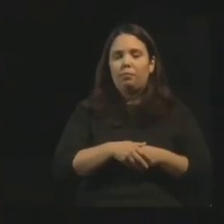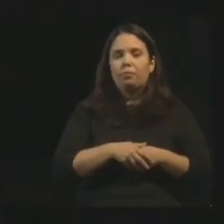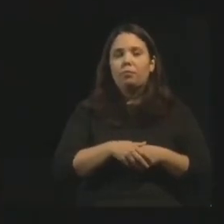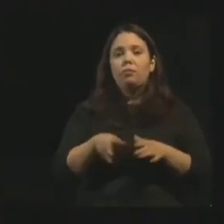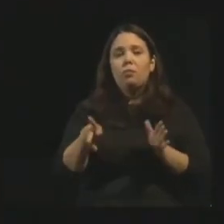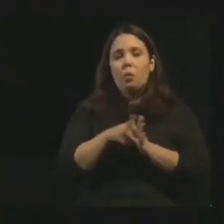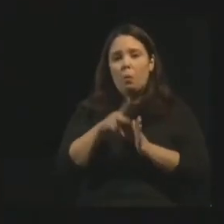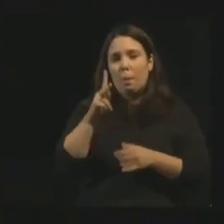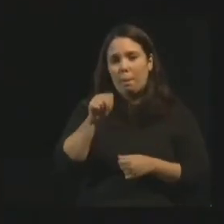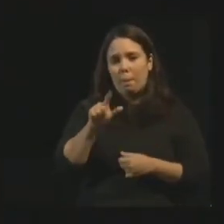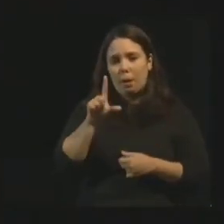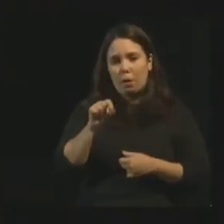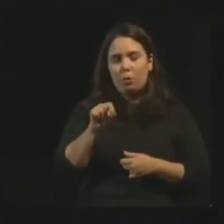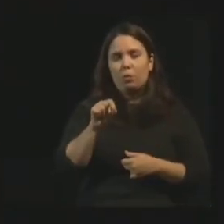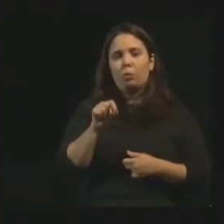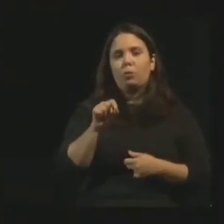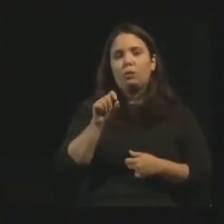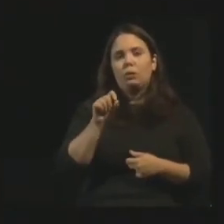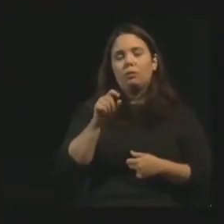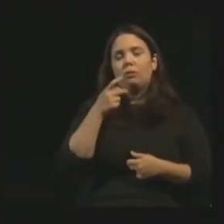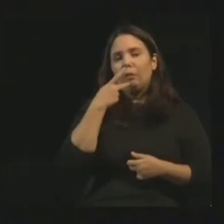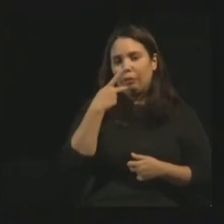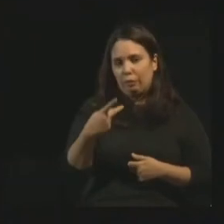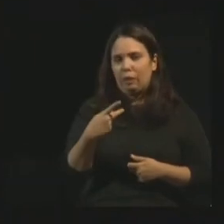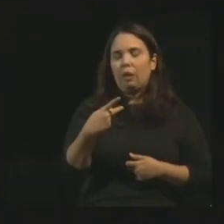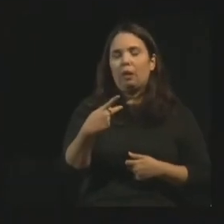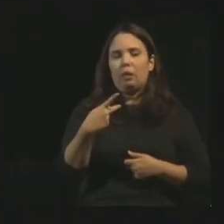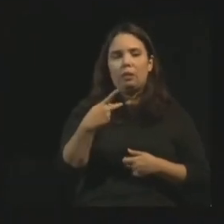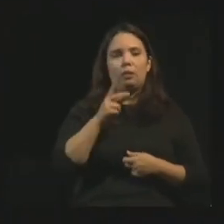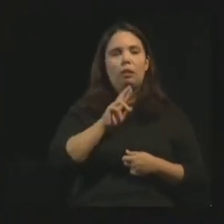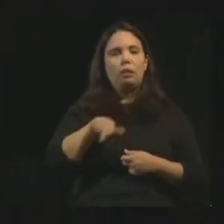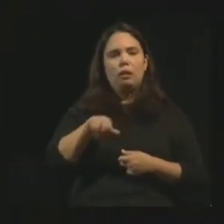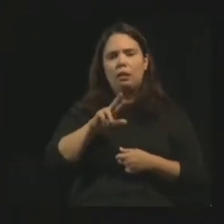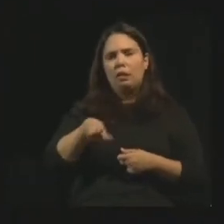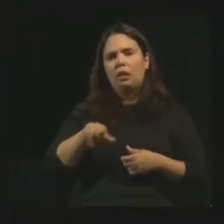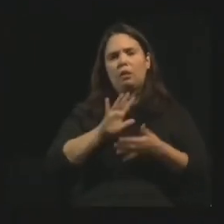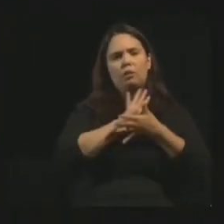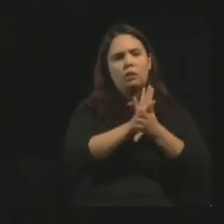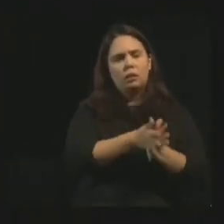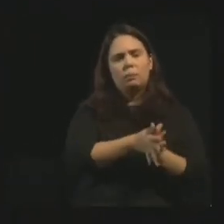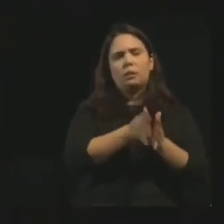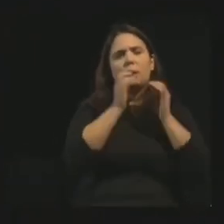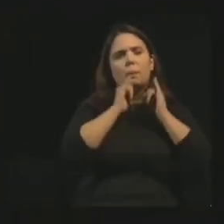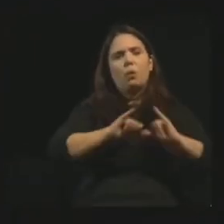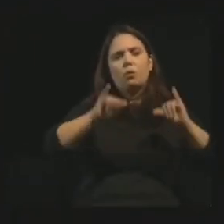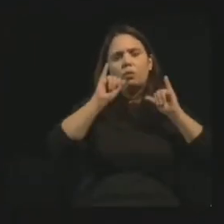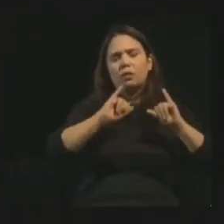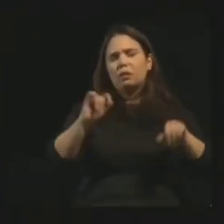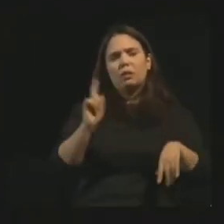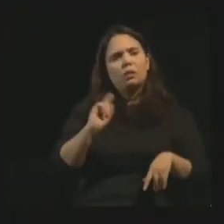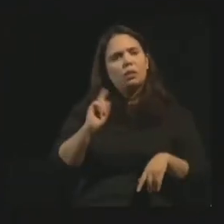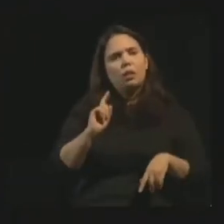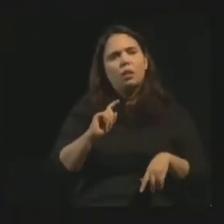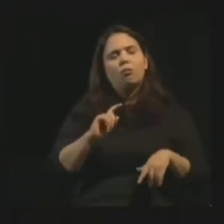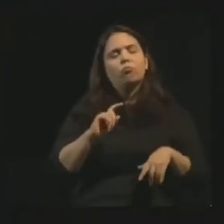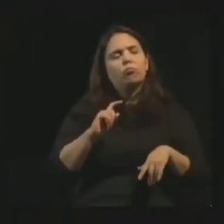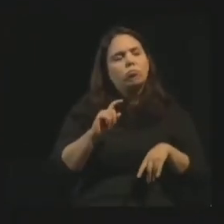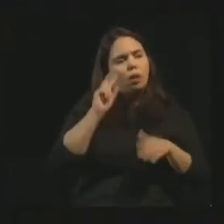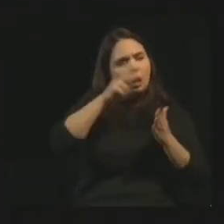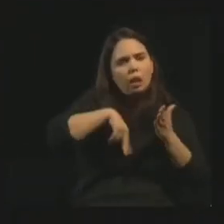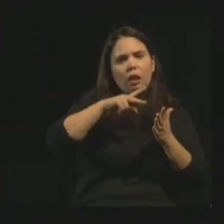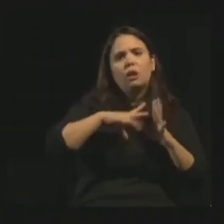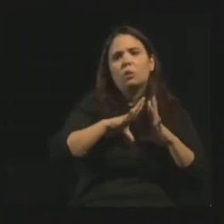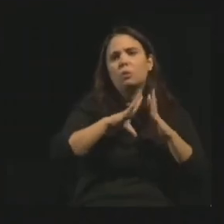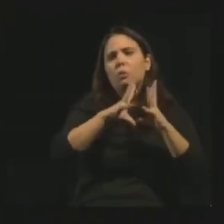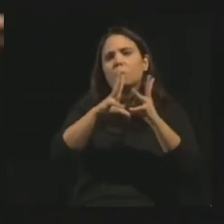próprio Paulo, em relação a César Salonicense, nos diz, não desprezeis as profecias, examinai tudo, repende o que